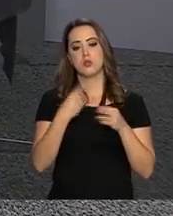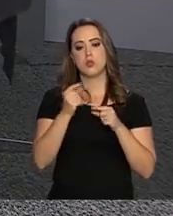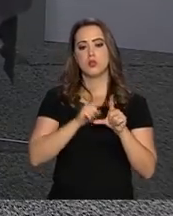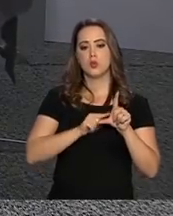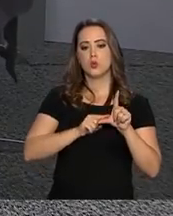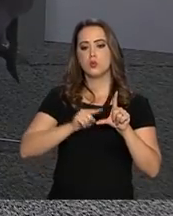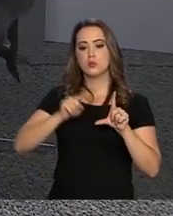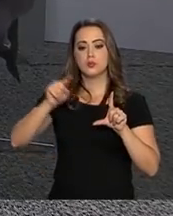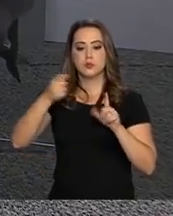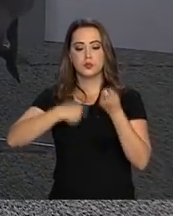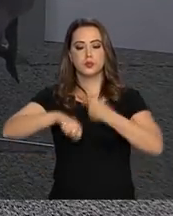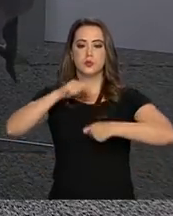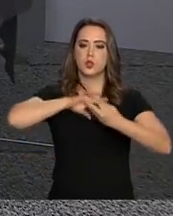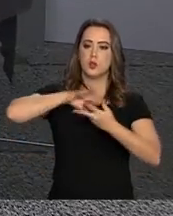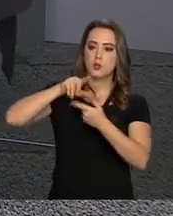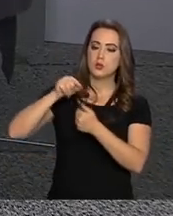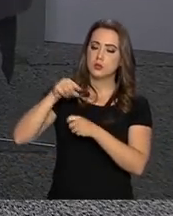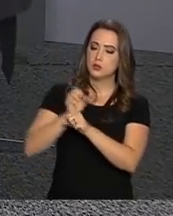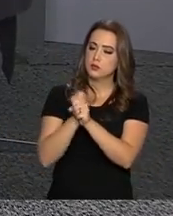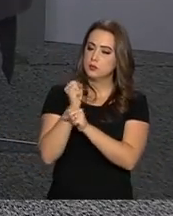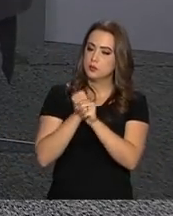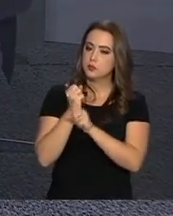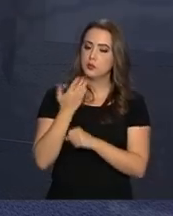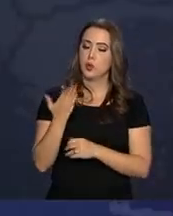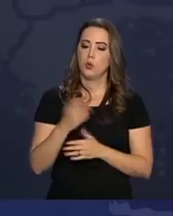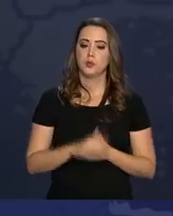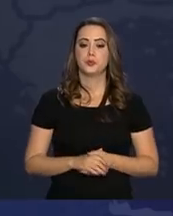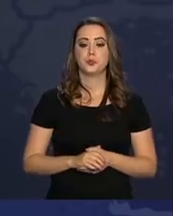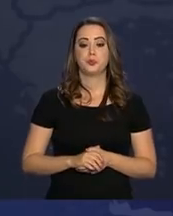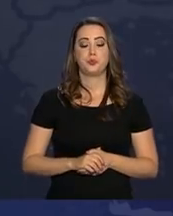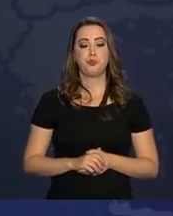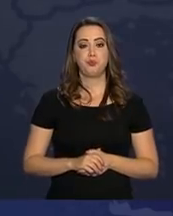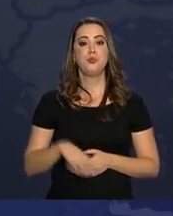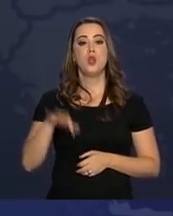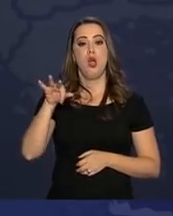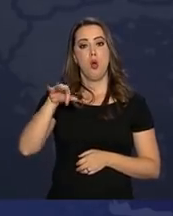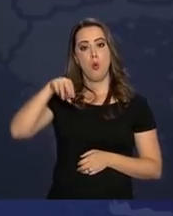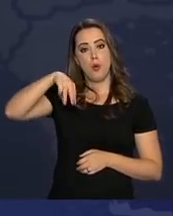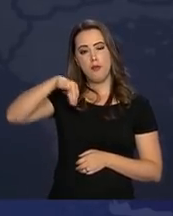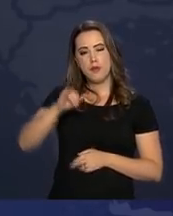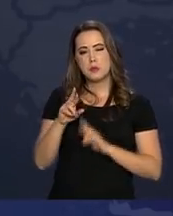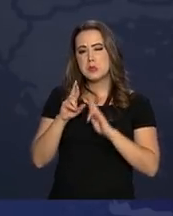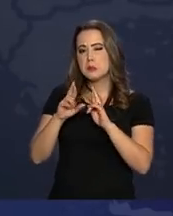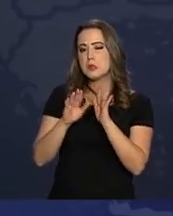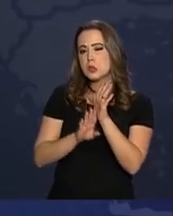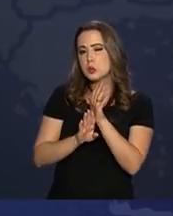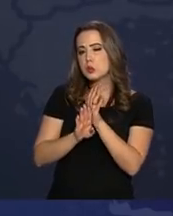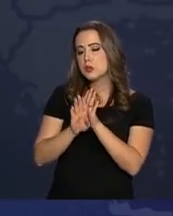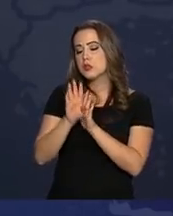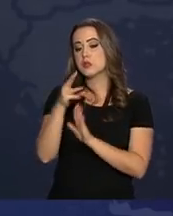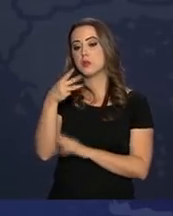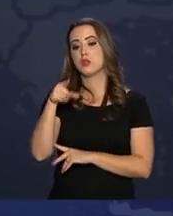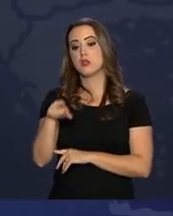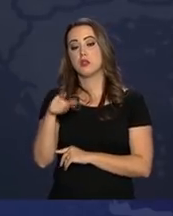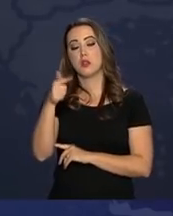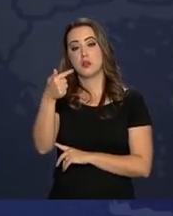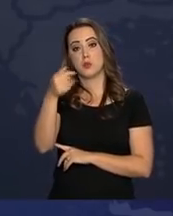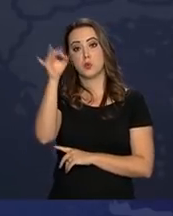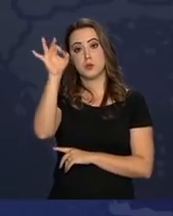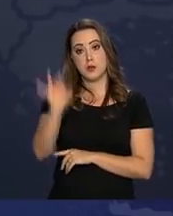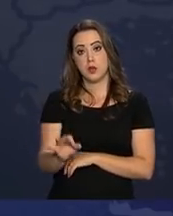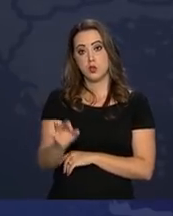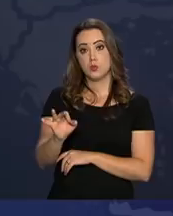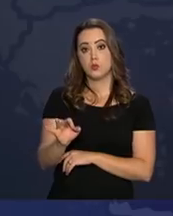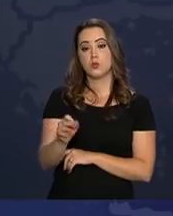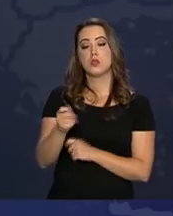crescimento da economia mundial neste ano. para o Fundo Monetário Internacional, a previsão é de crescimento de 3,7% da